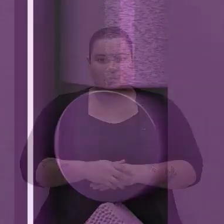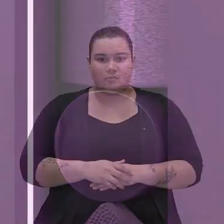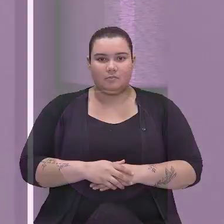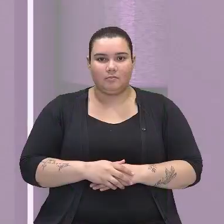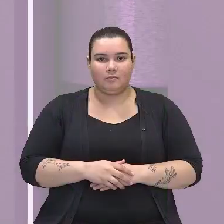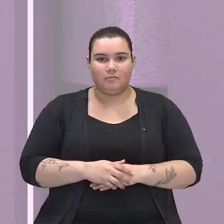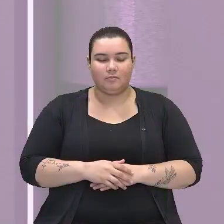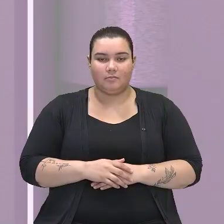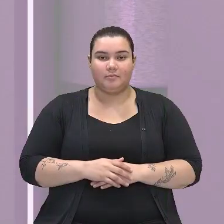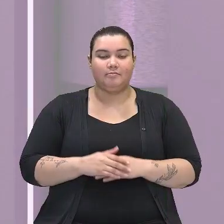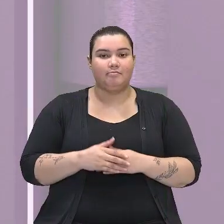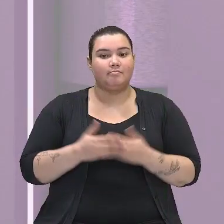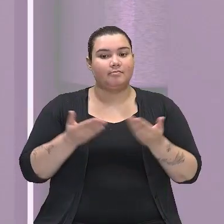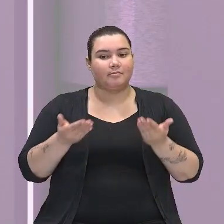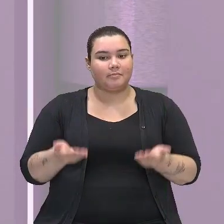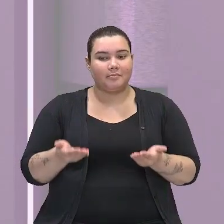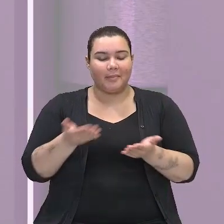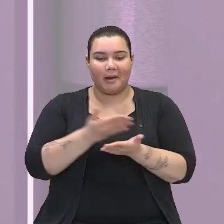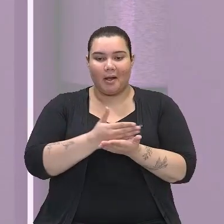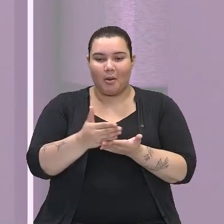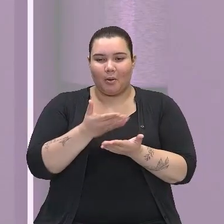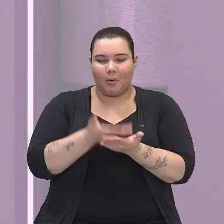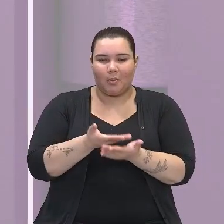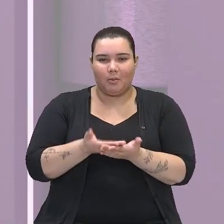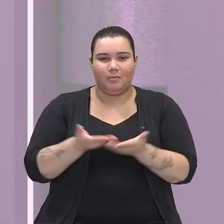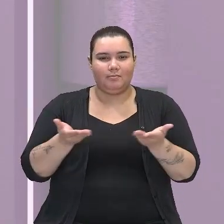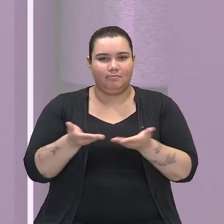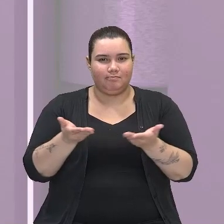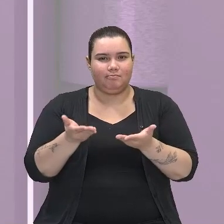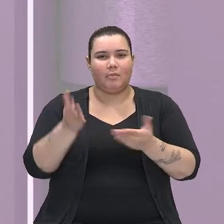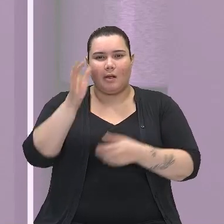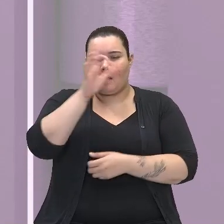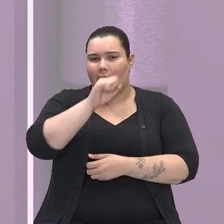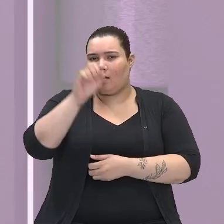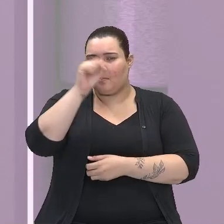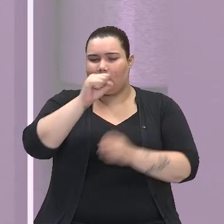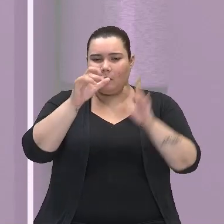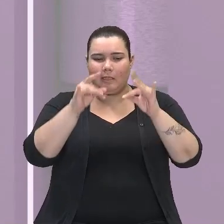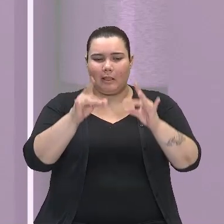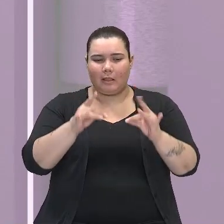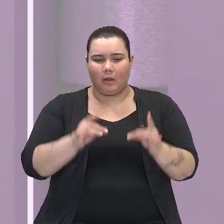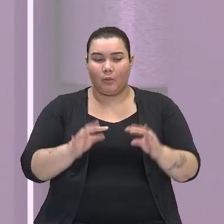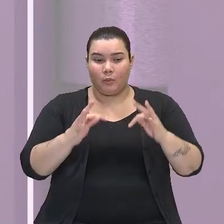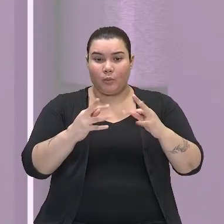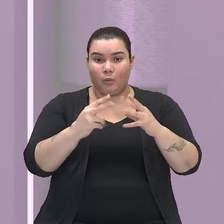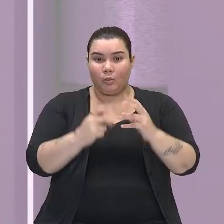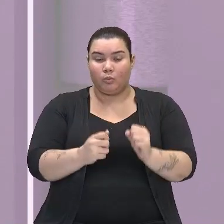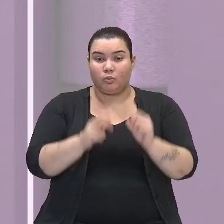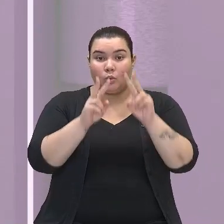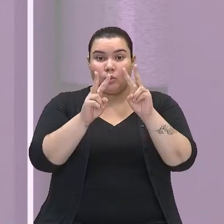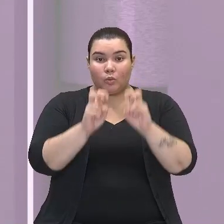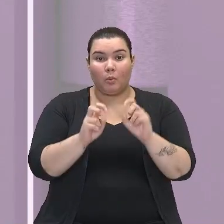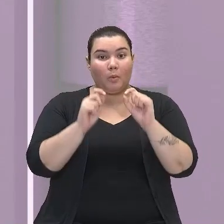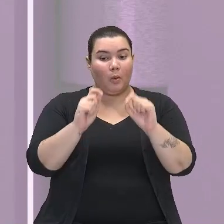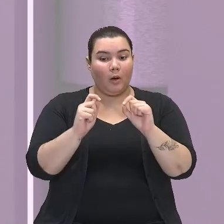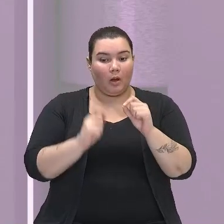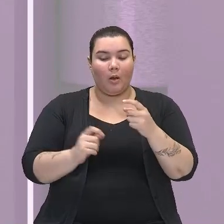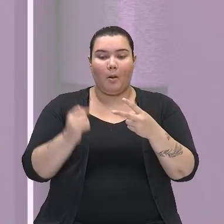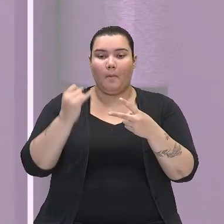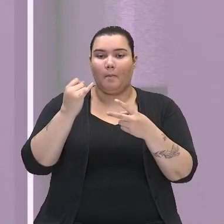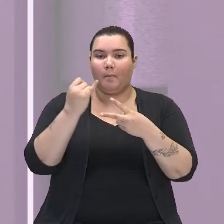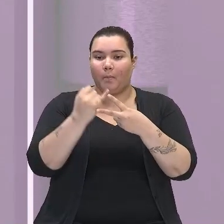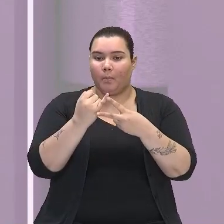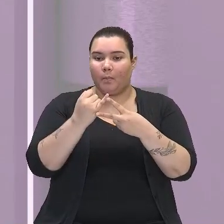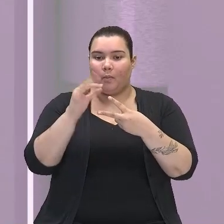E, nessa aula, a gente vai aprender tudo sobre operações com polinômios, mas, necessariamente, a